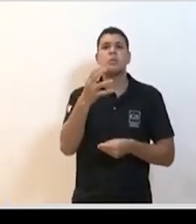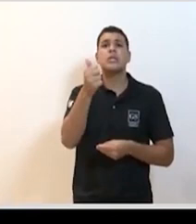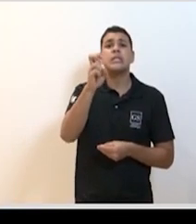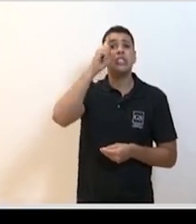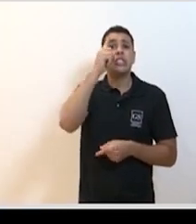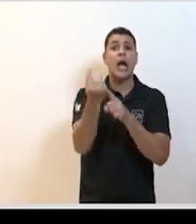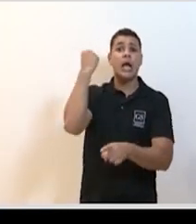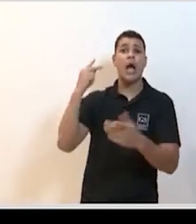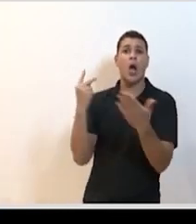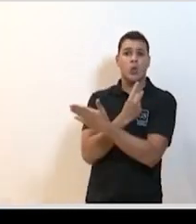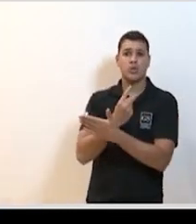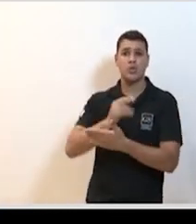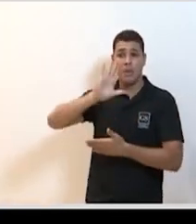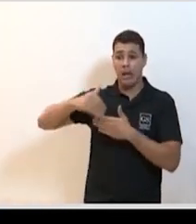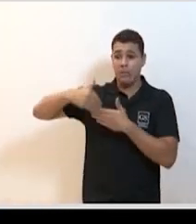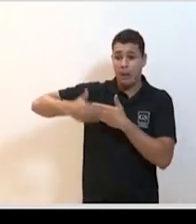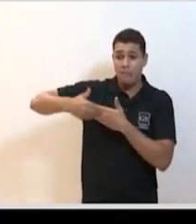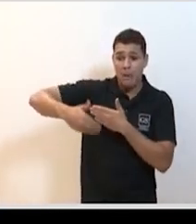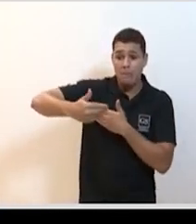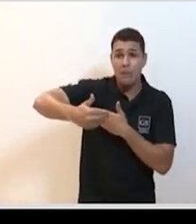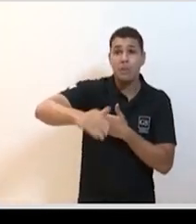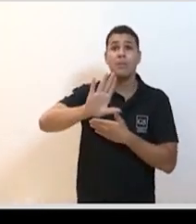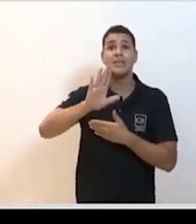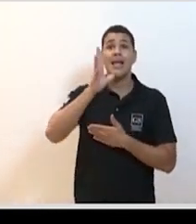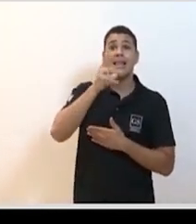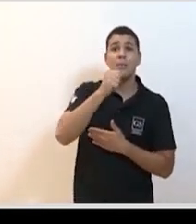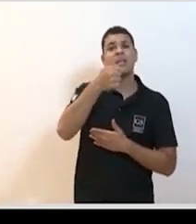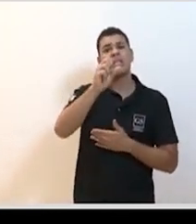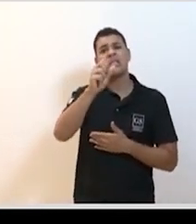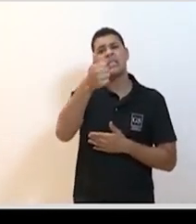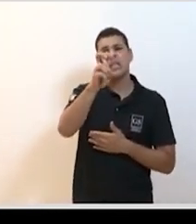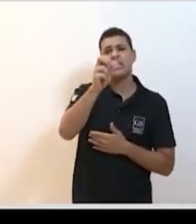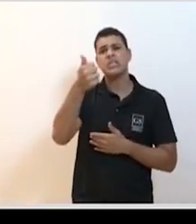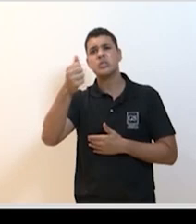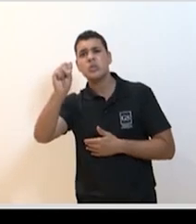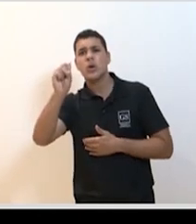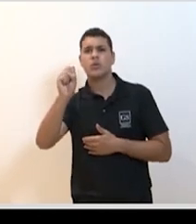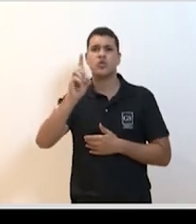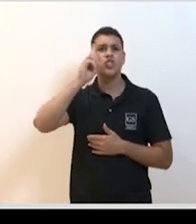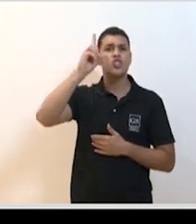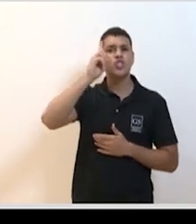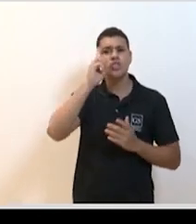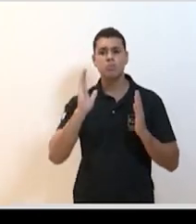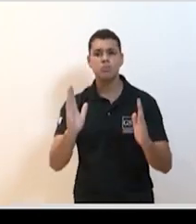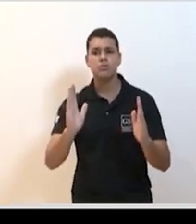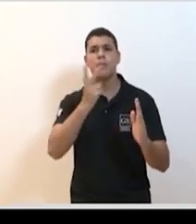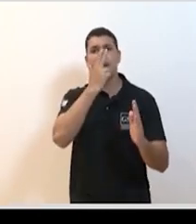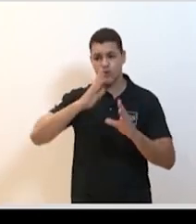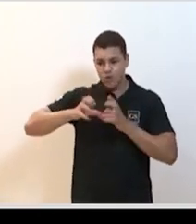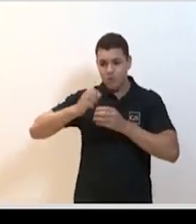impacto, porque só vão ter impacto nos casos graves daqui a 15, 18 dias. a gente está sempre analisando uma foto atrasada